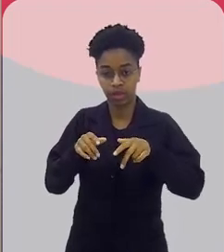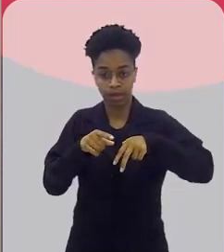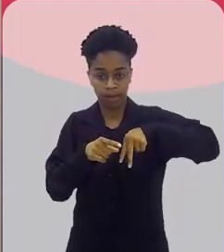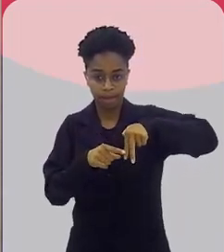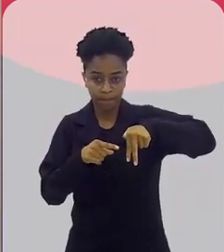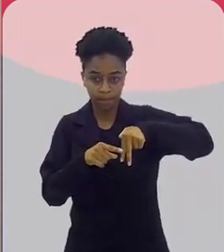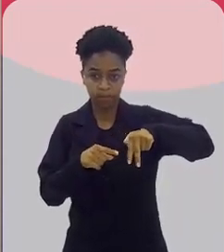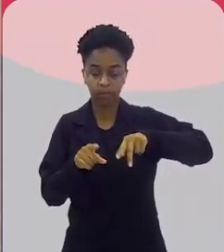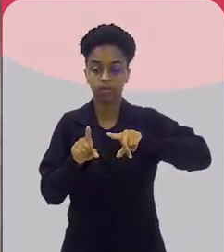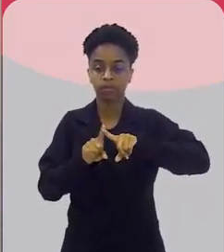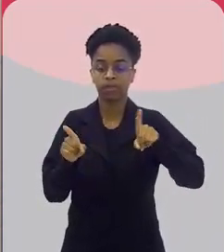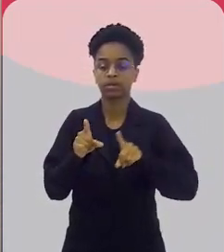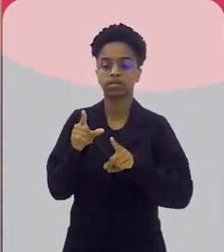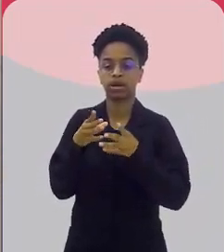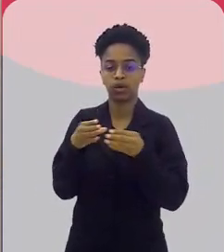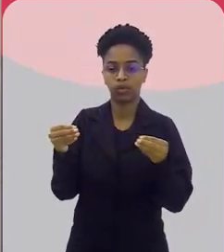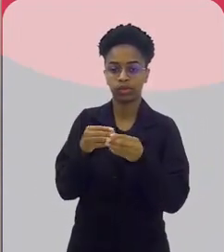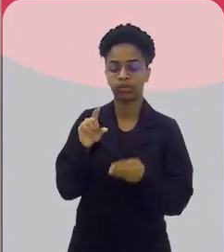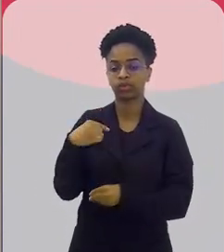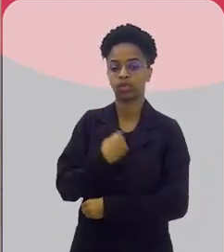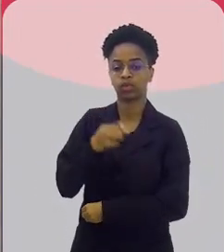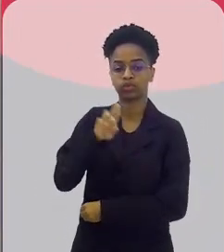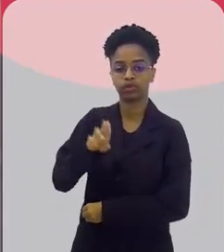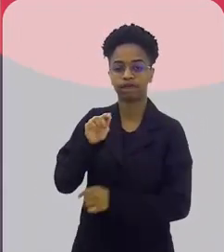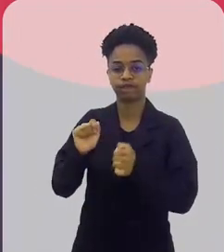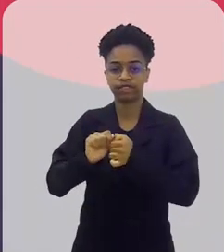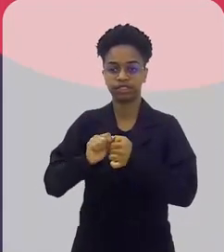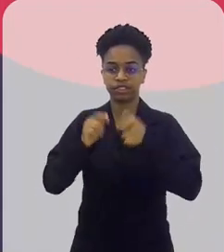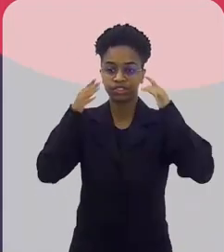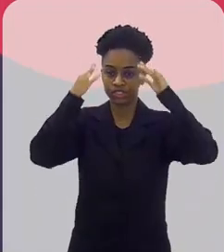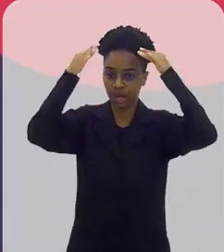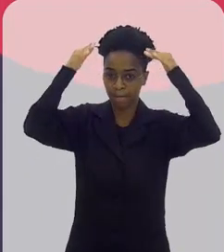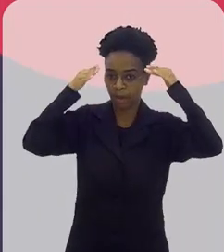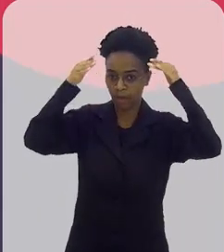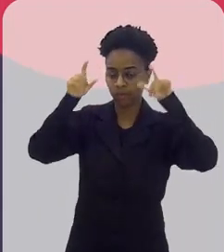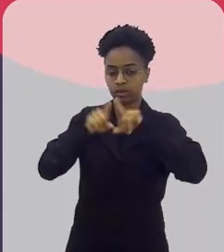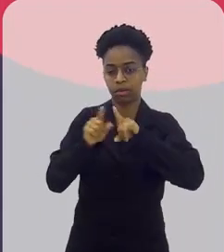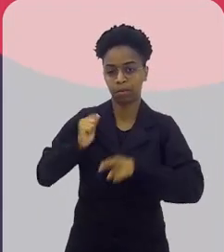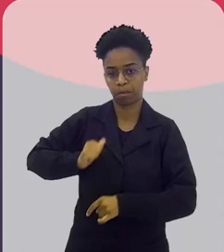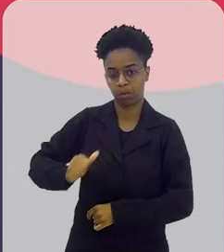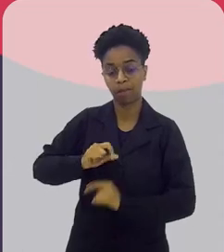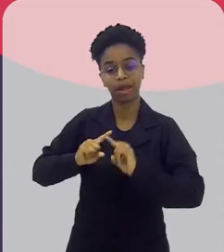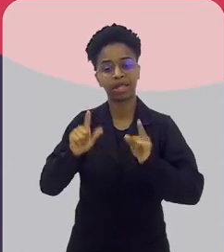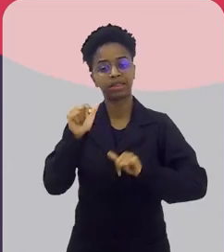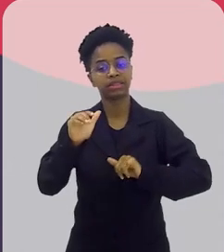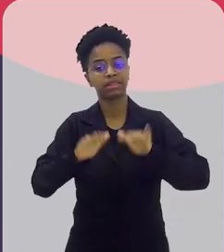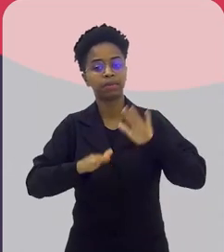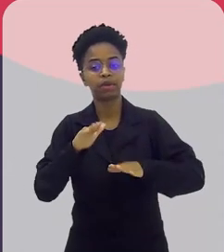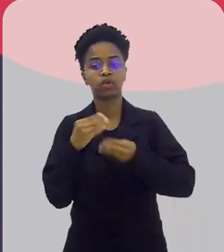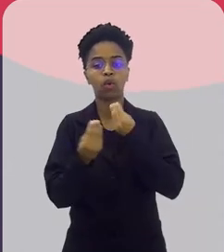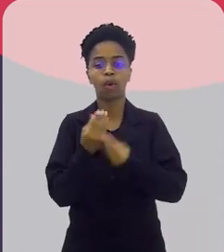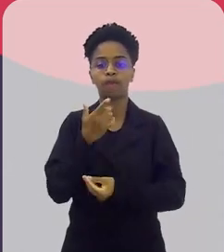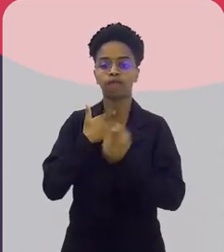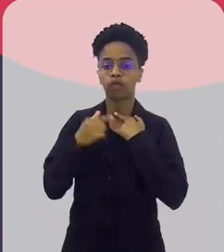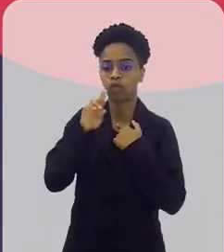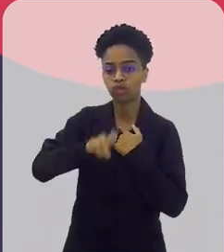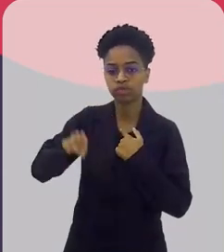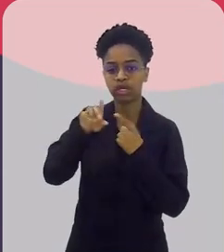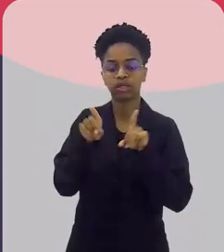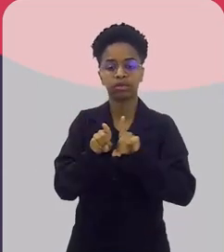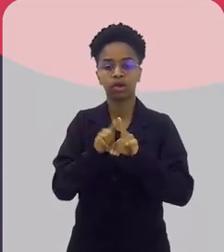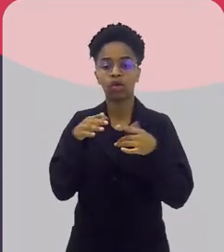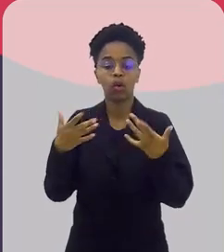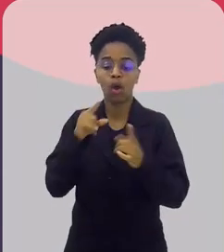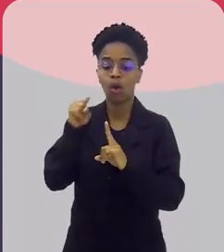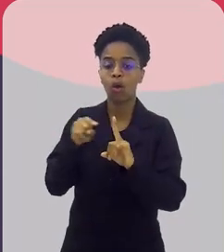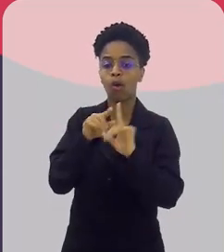algodão orgânico, nós fizemos o chapéu e uma bolsa. Então, depende tudo do que você quer aplicar e onde você